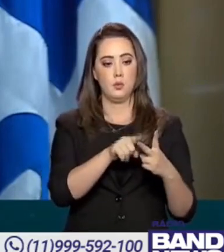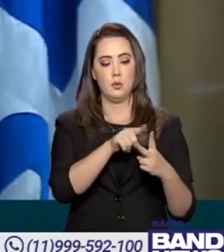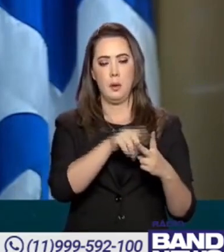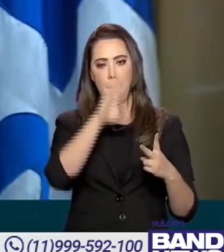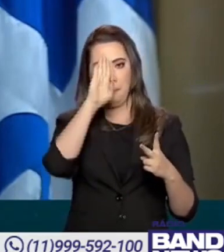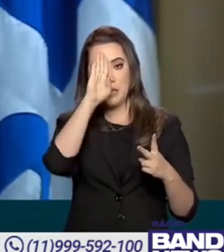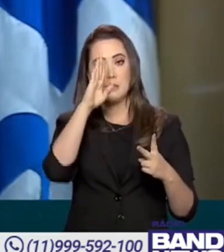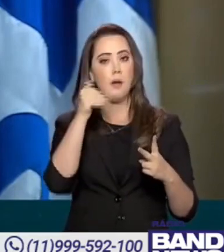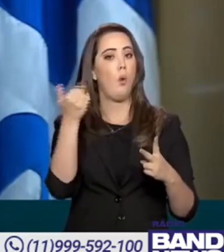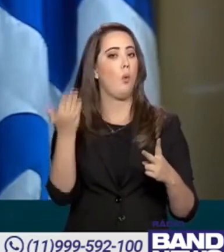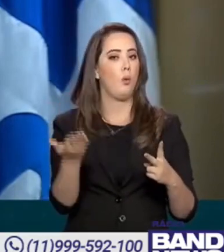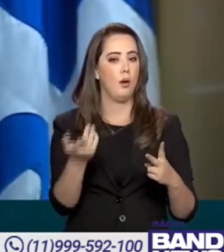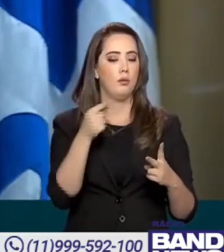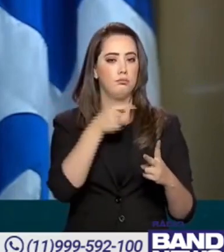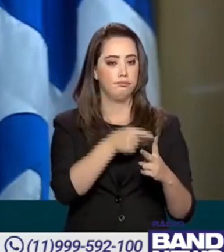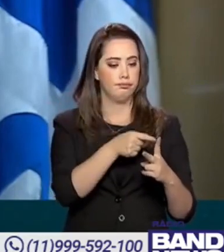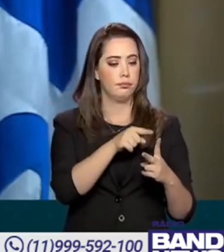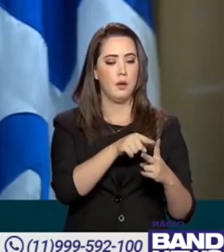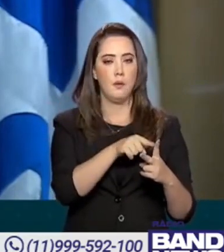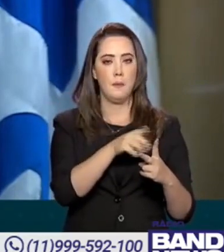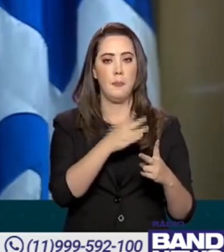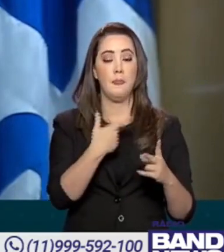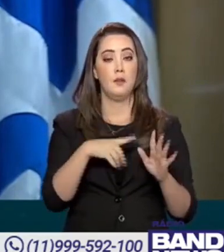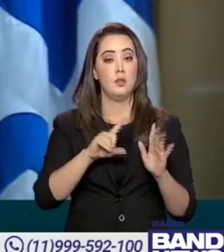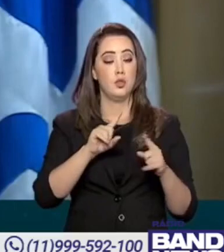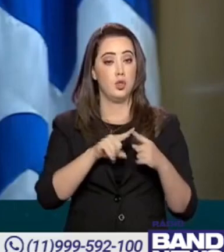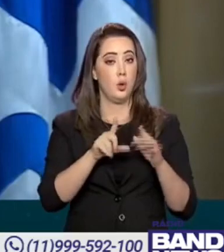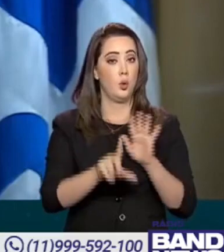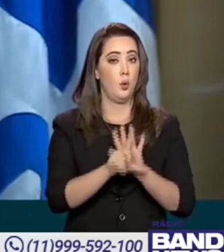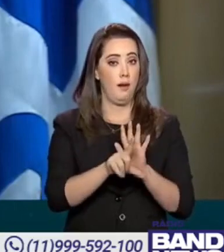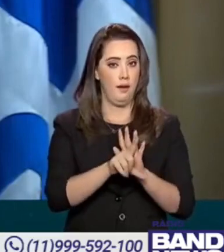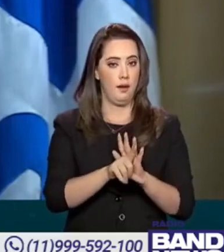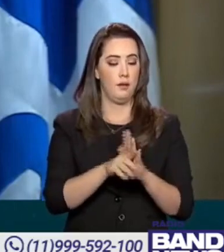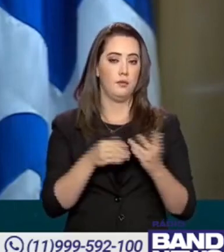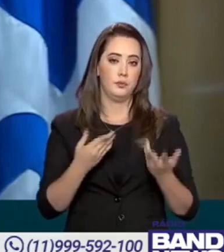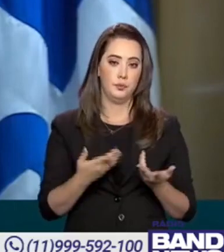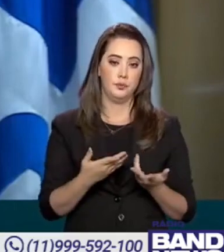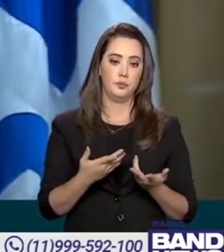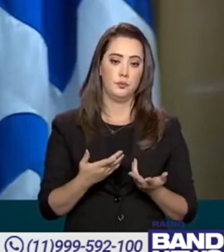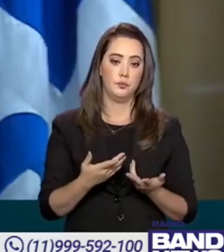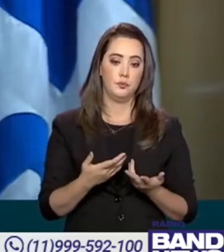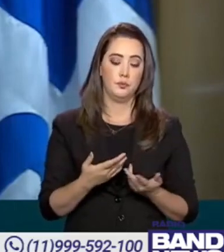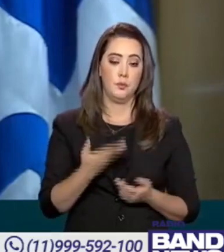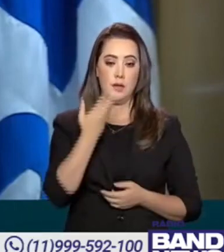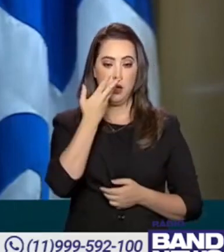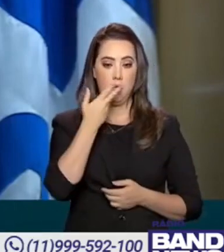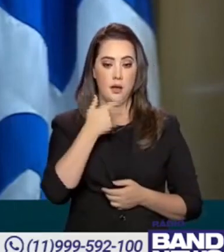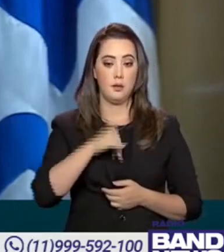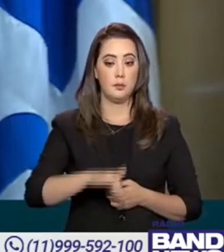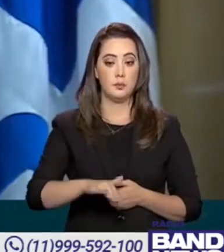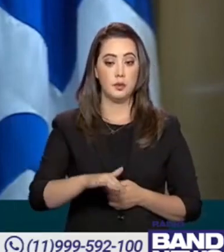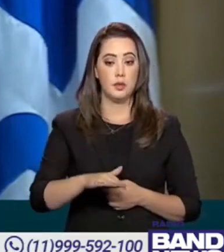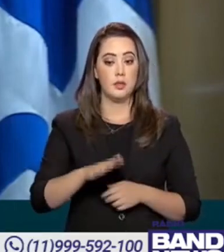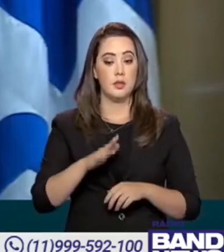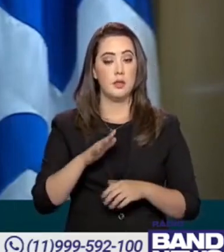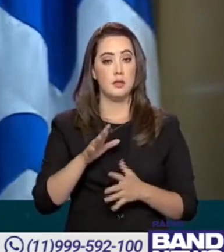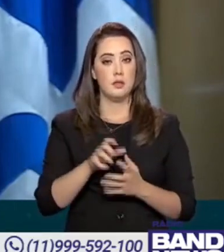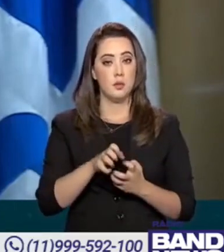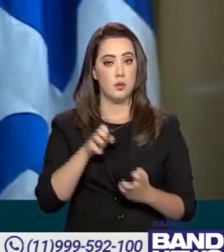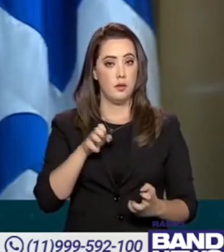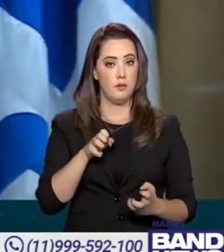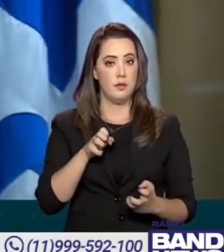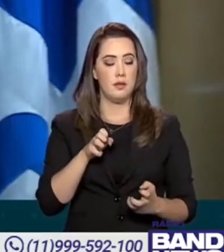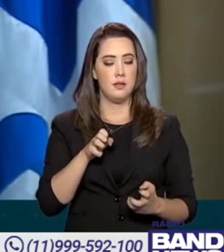prioridades norteadas por dispositivos legislativos. No caso, as crianças com comorbidades,